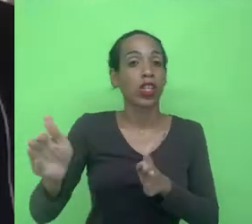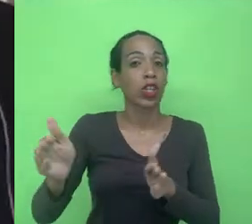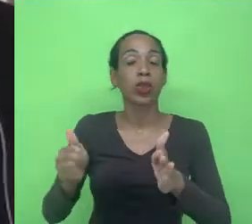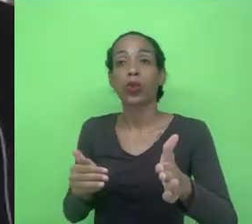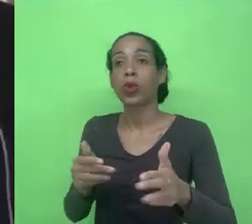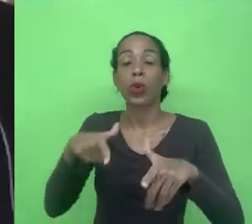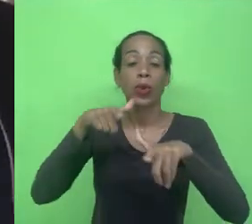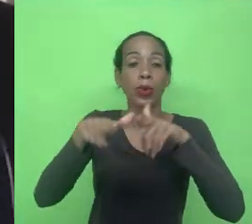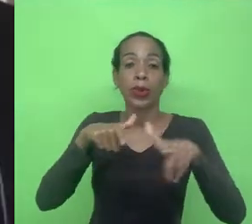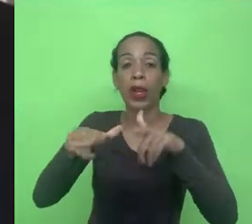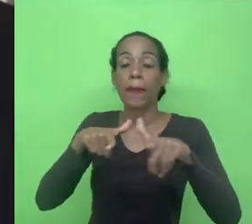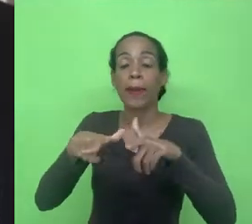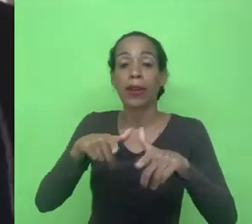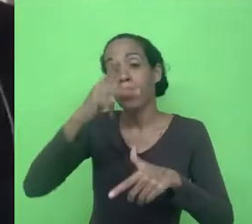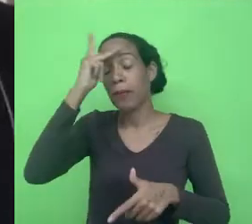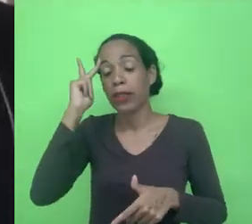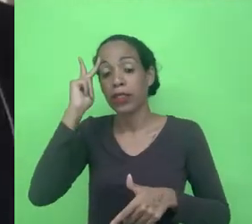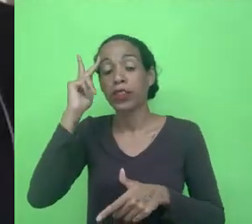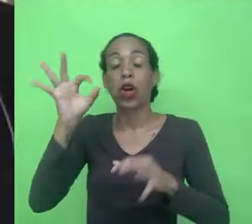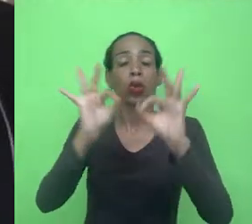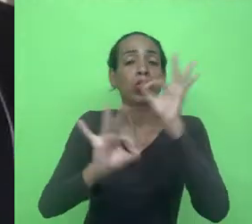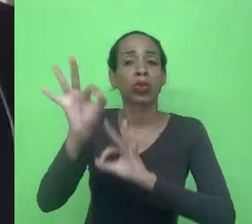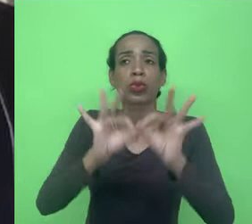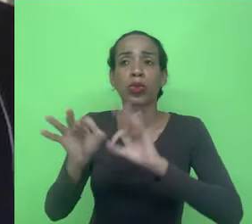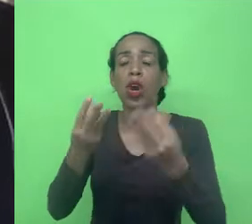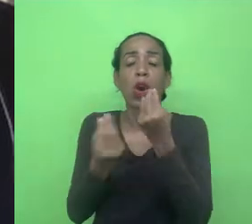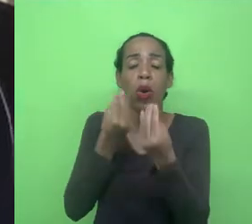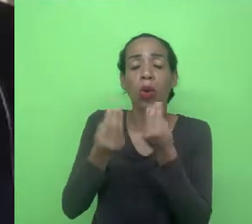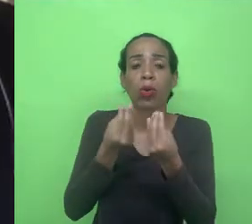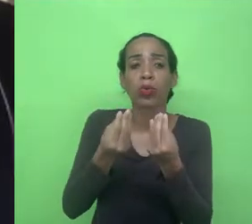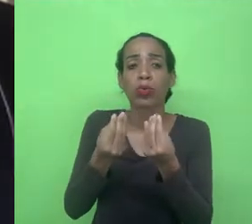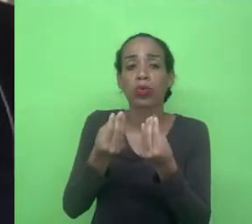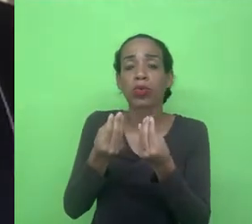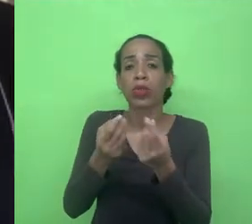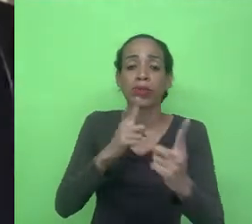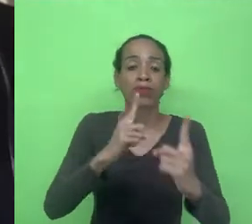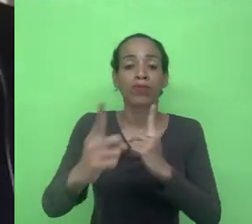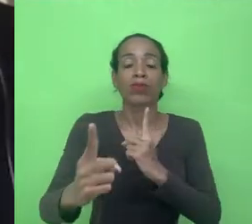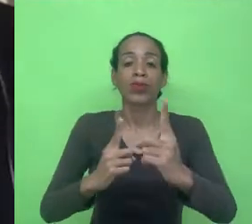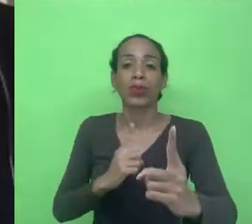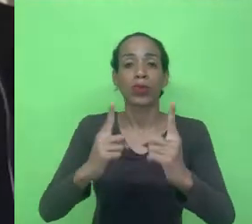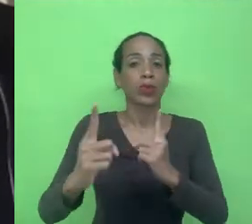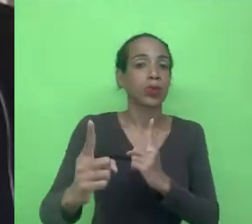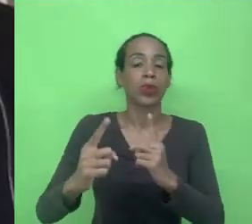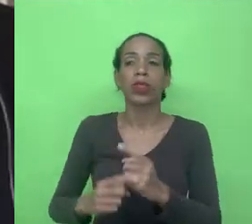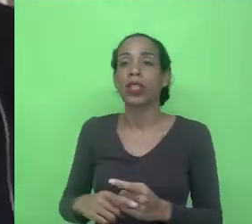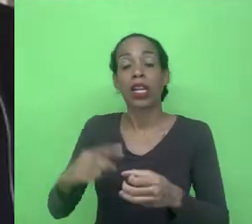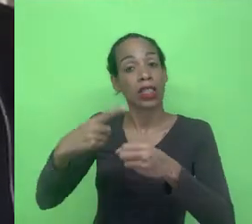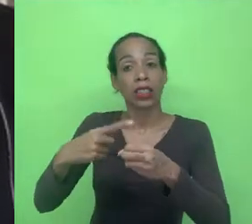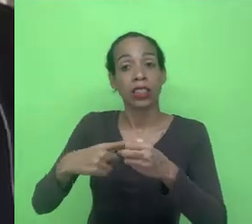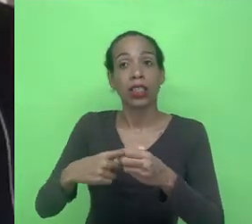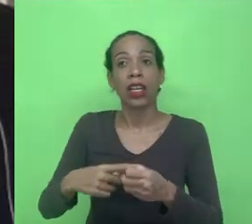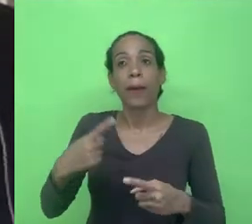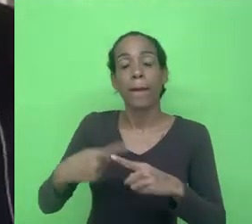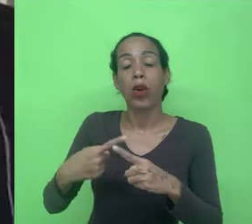trabalho daquela pessoa está controlando como vai funcionar o trânsito em determinada cidade porque se ela está com inteligência artificial